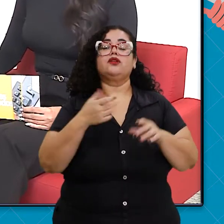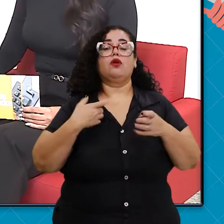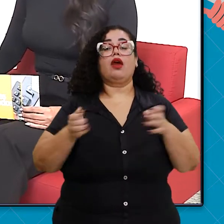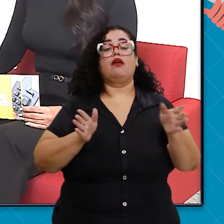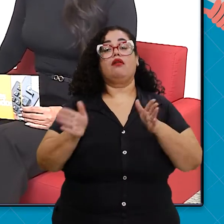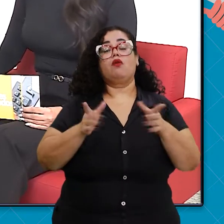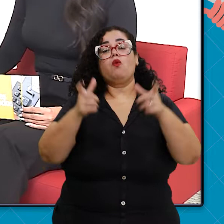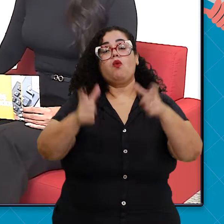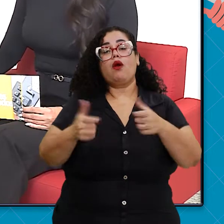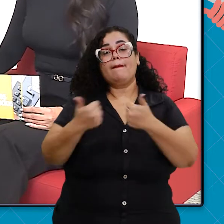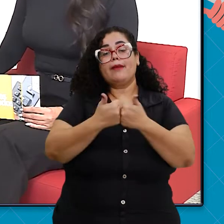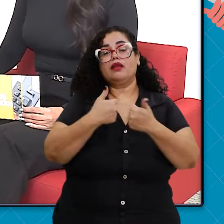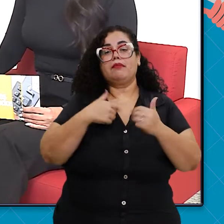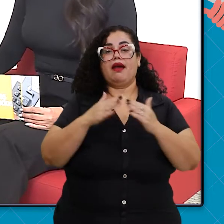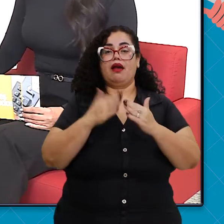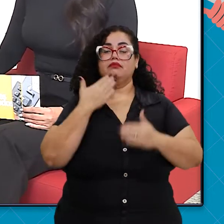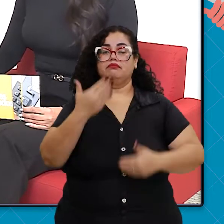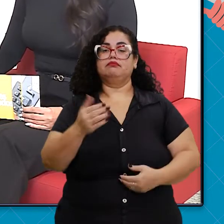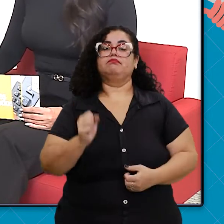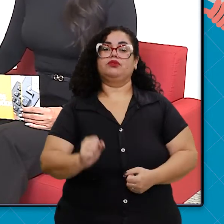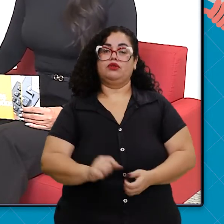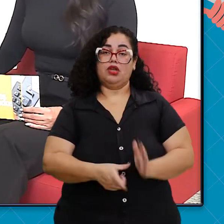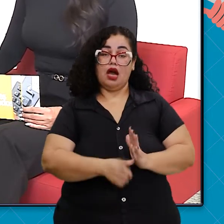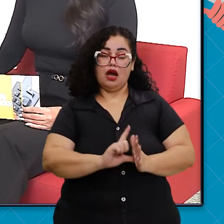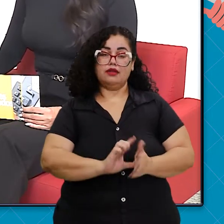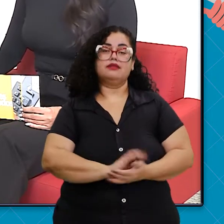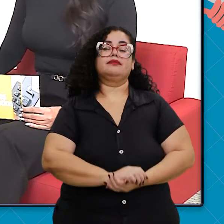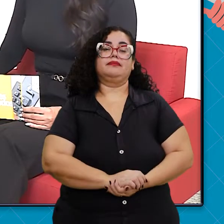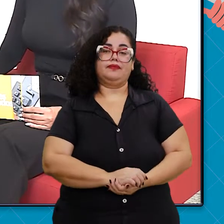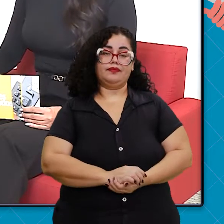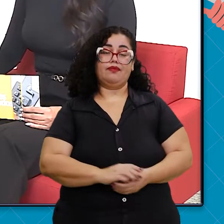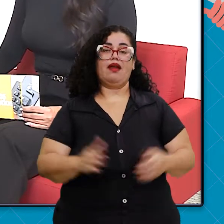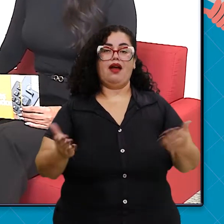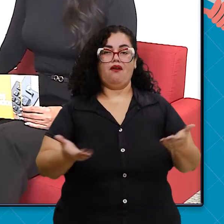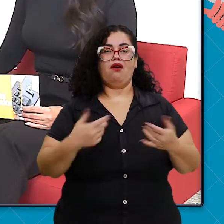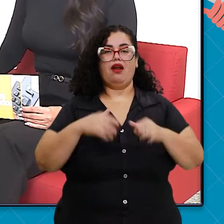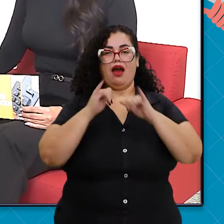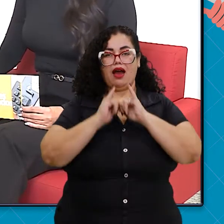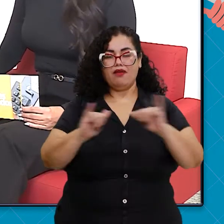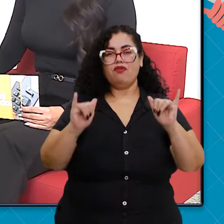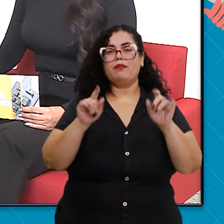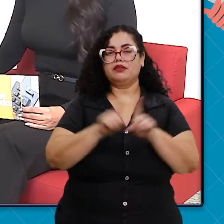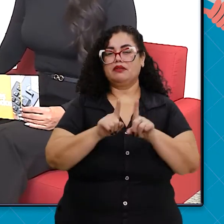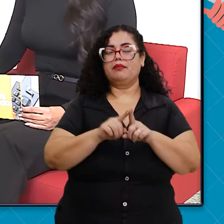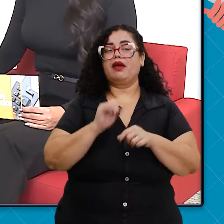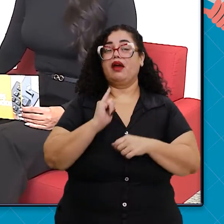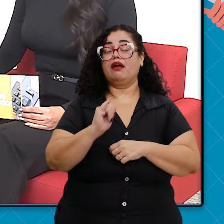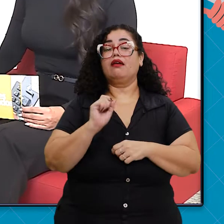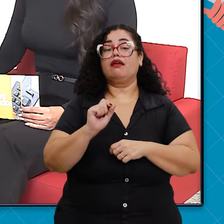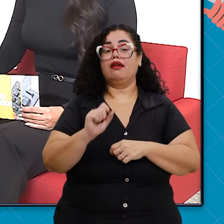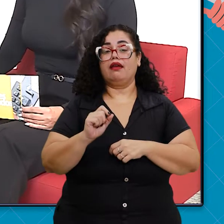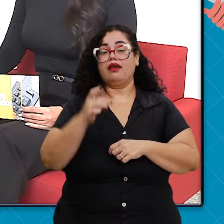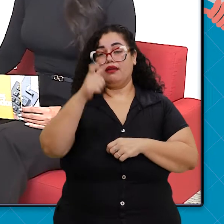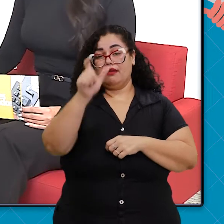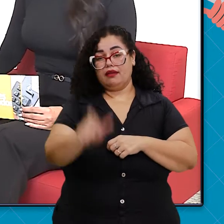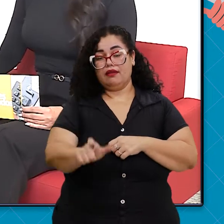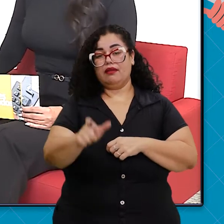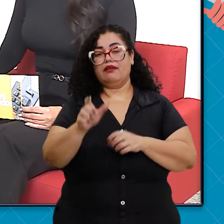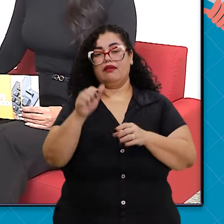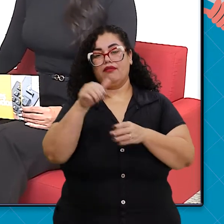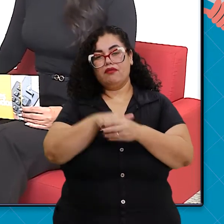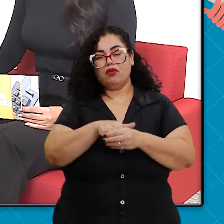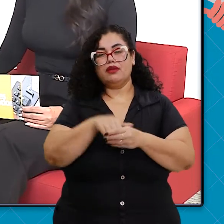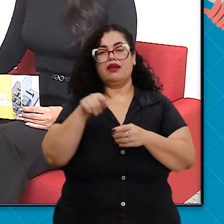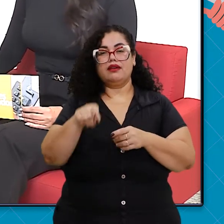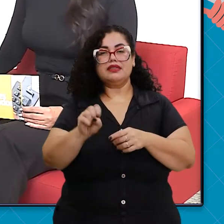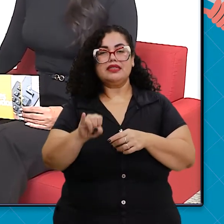sessão acessível próximo à casa dele. Agora a gente quer, só passar mais uma informação assim, aquele eleitor que por